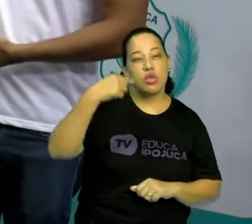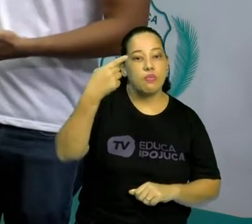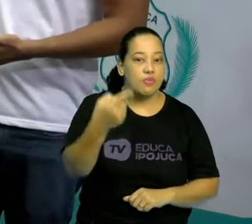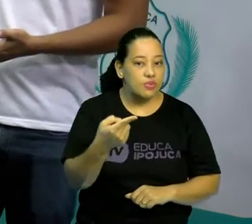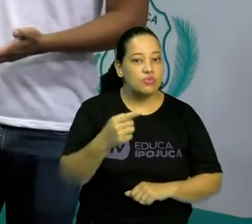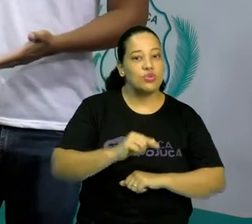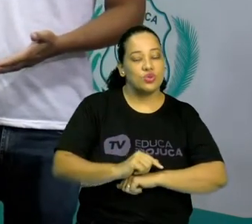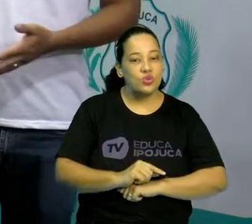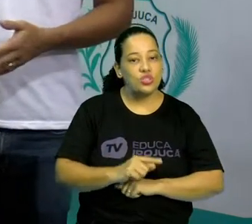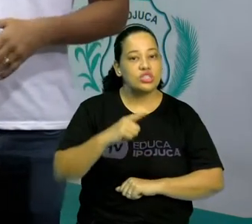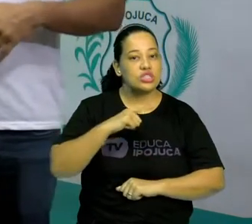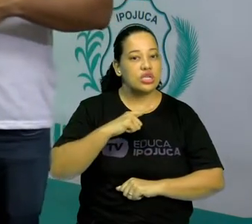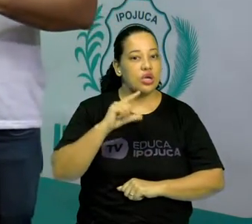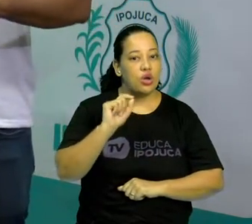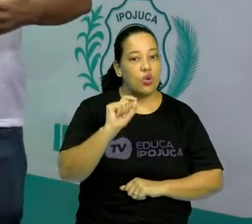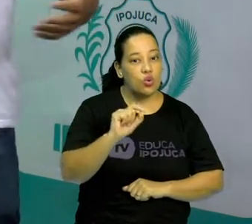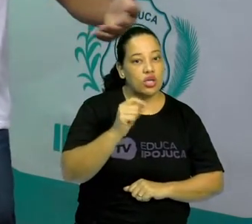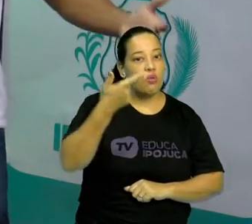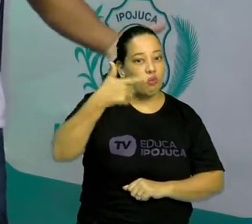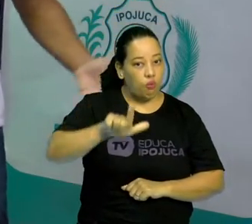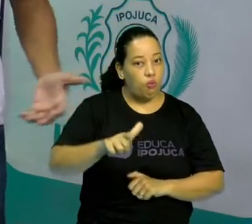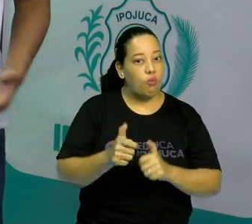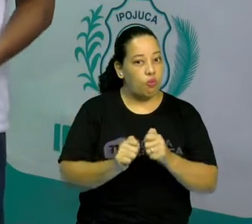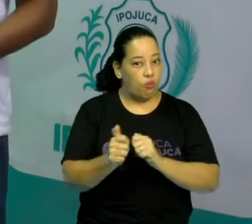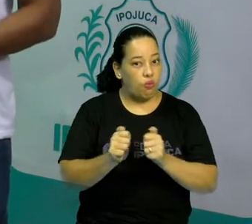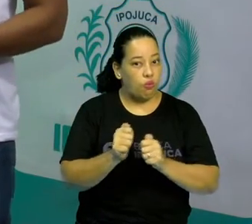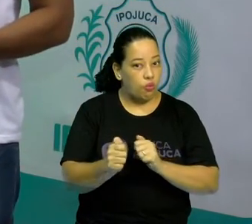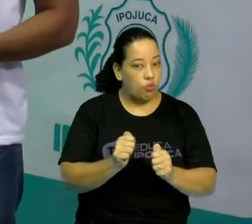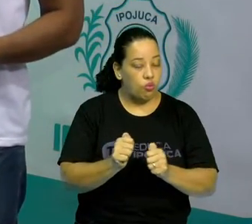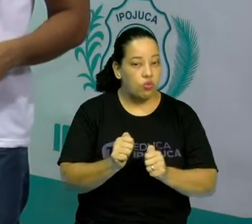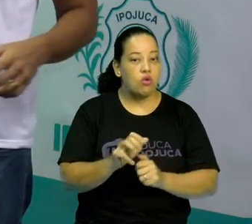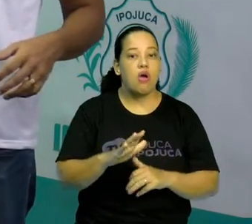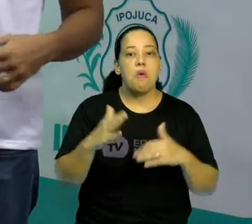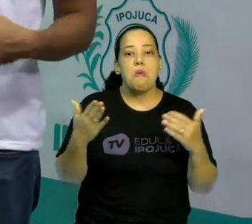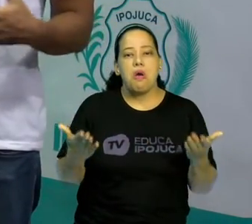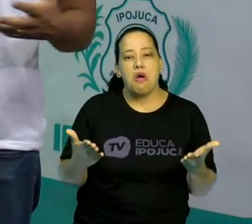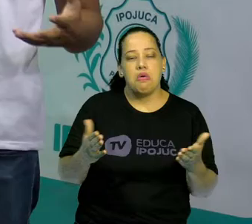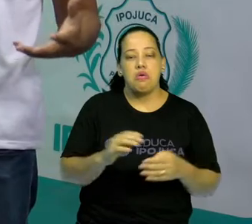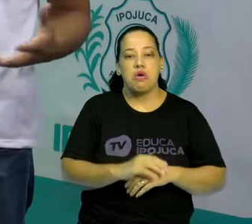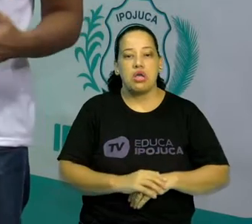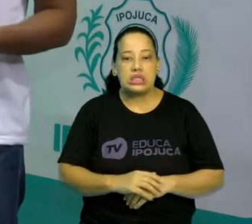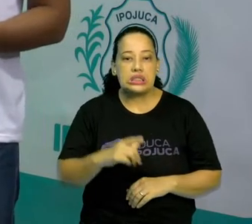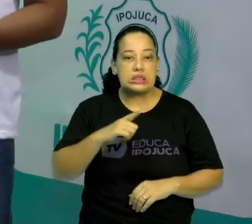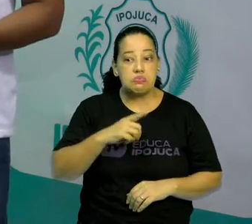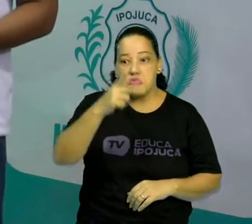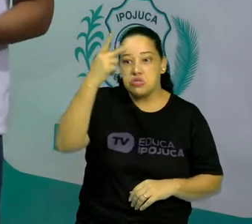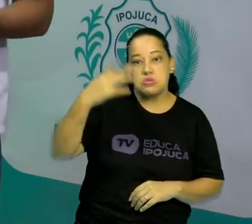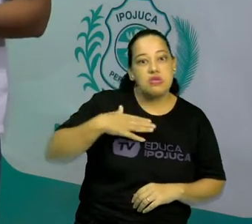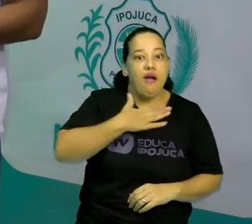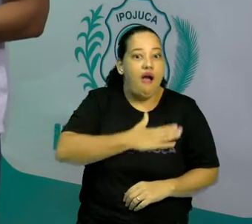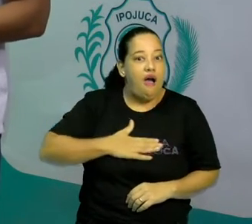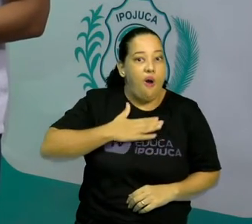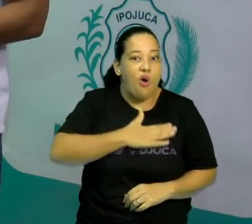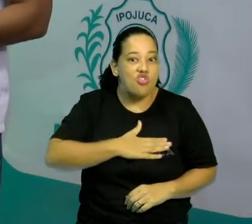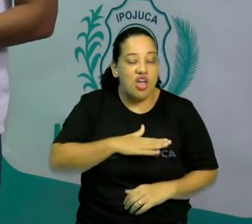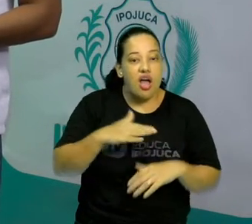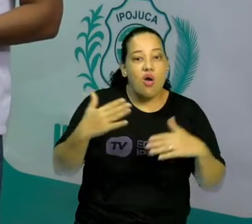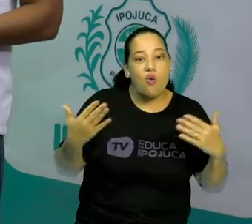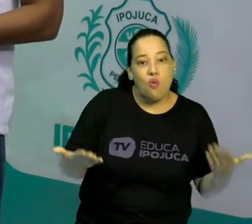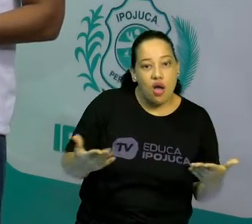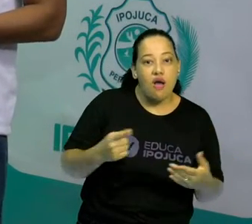tivemos um grande console, que foi o maior, na época, a maior sensação, que foi o Atari.